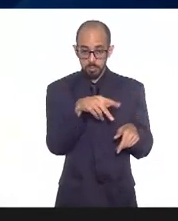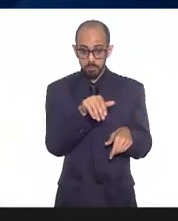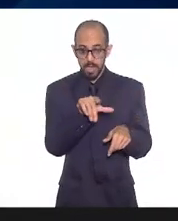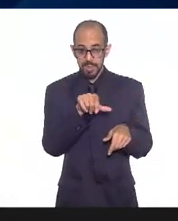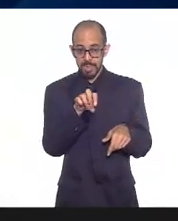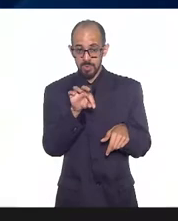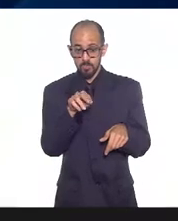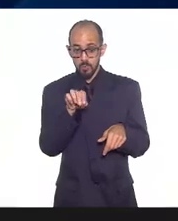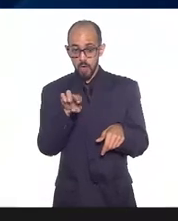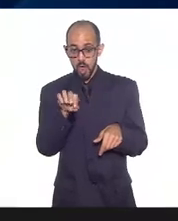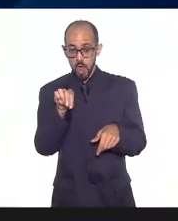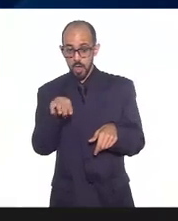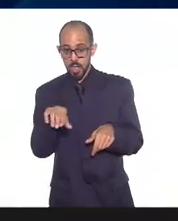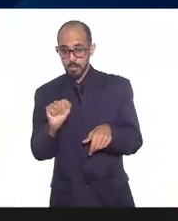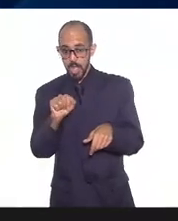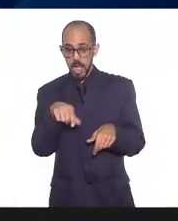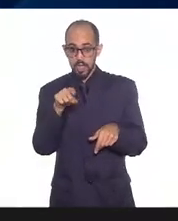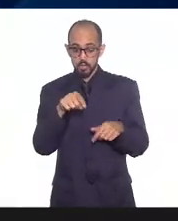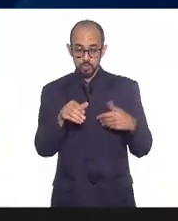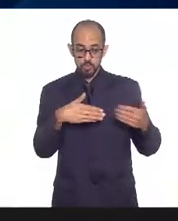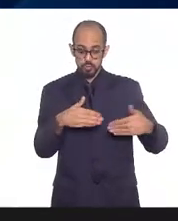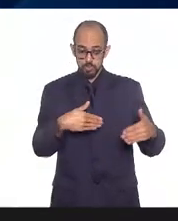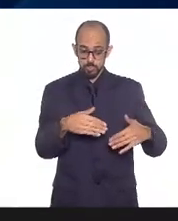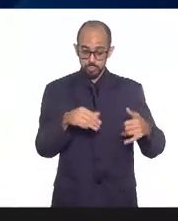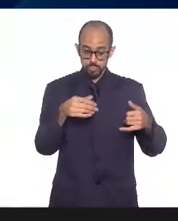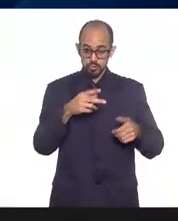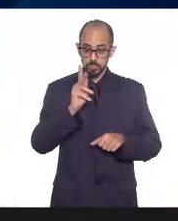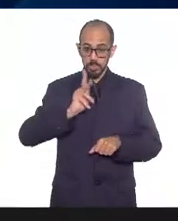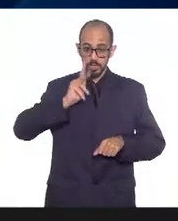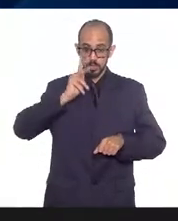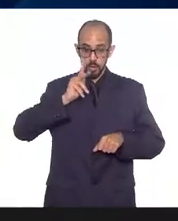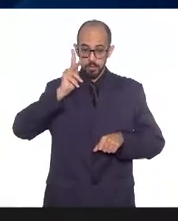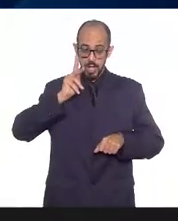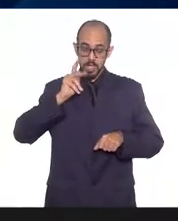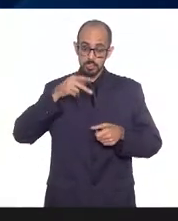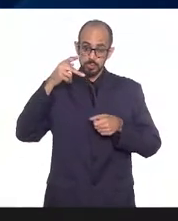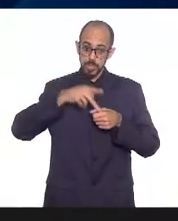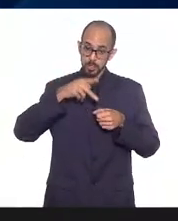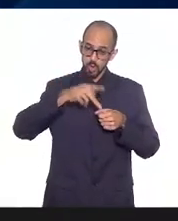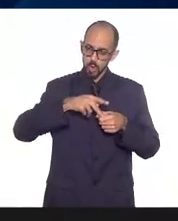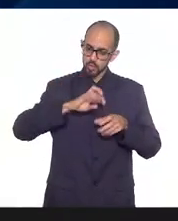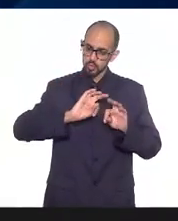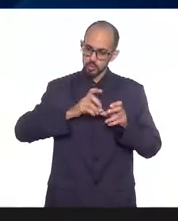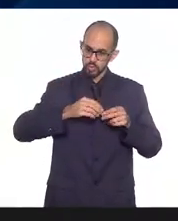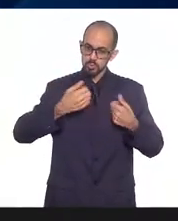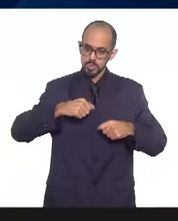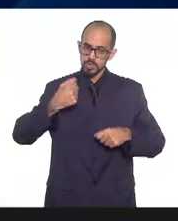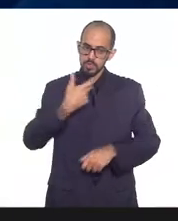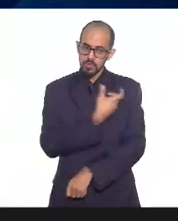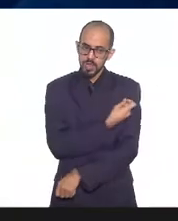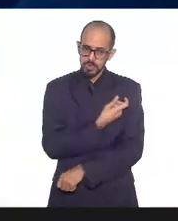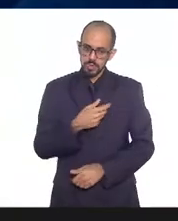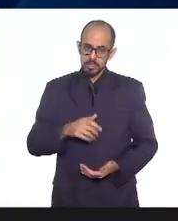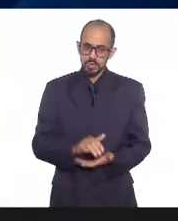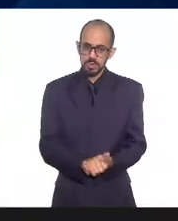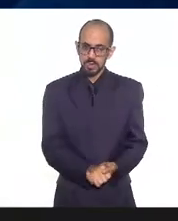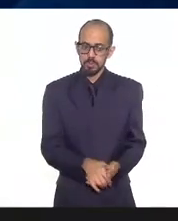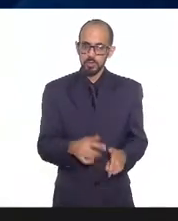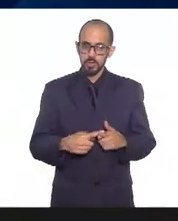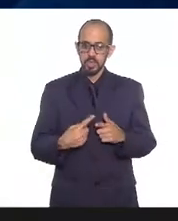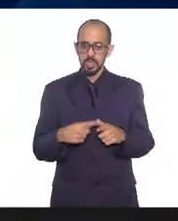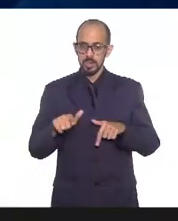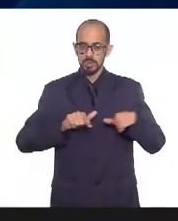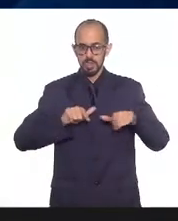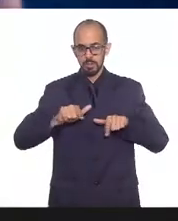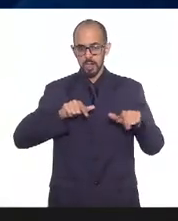trabalhadores da indústria do petróleo sejam vacinados via de que eles são vetores, como o doutor Ricardo falou. Eles trabalham